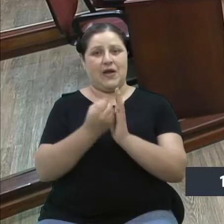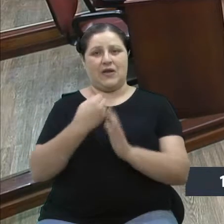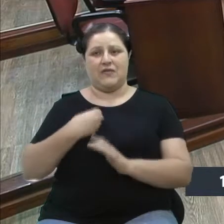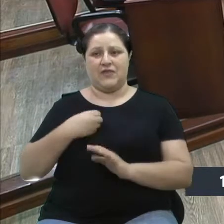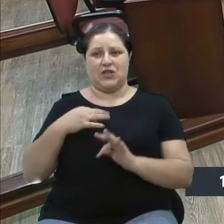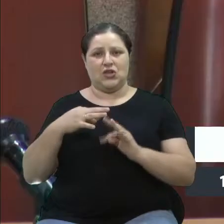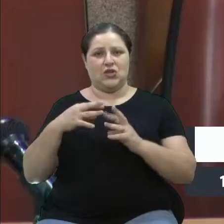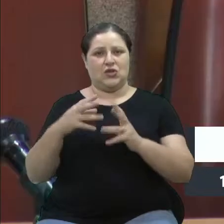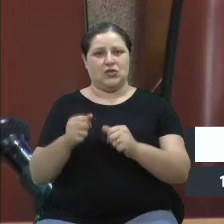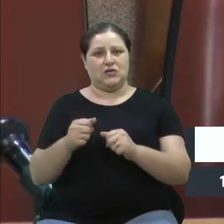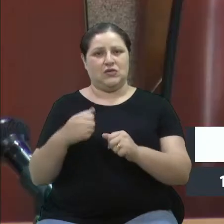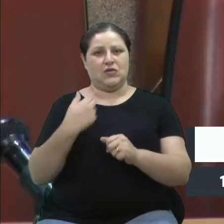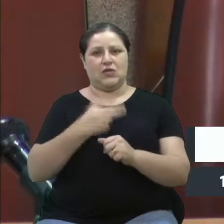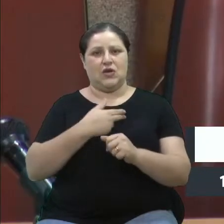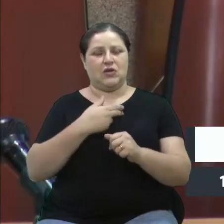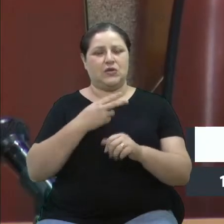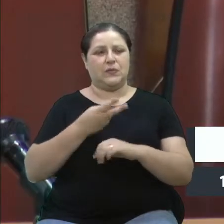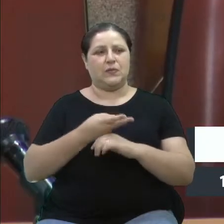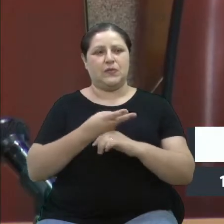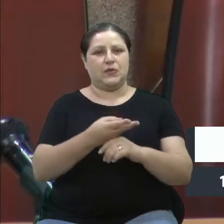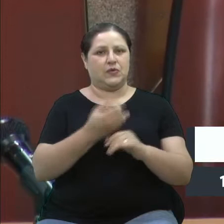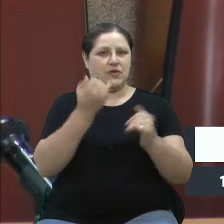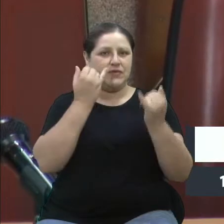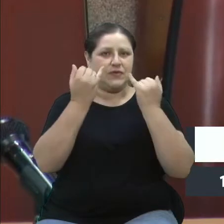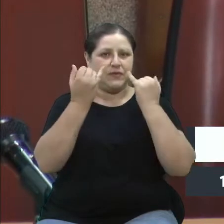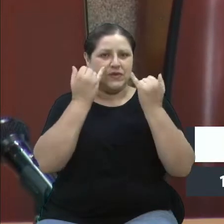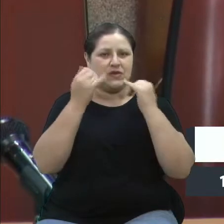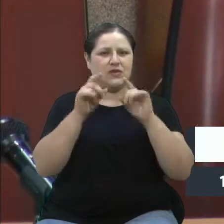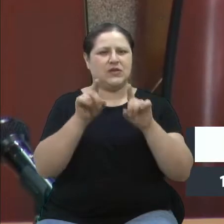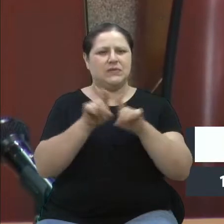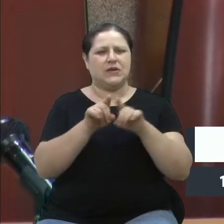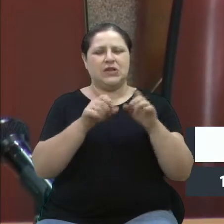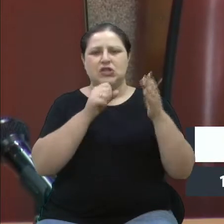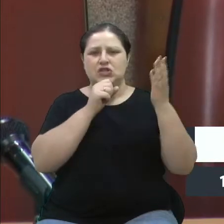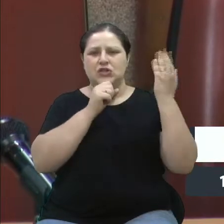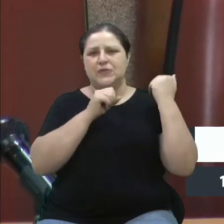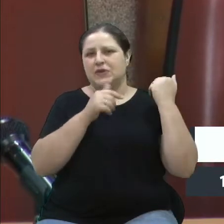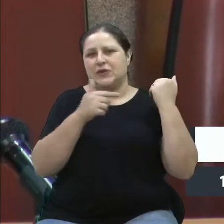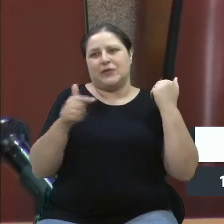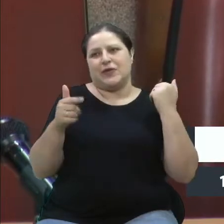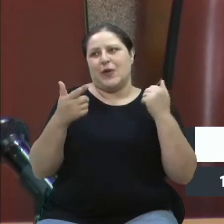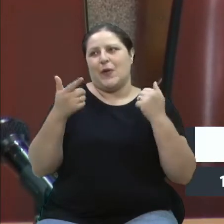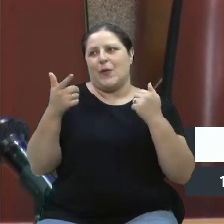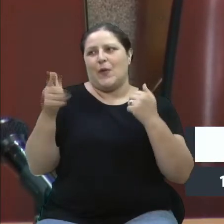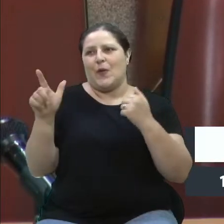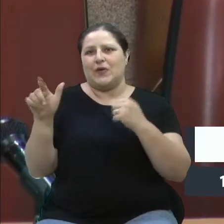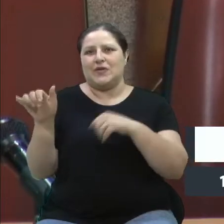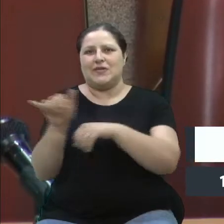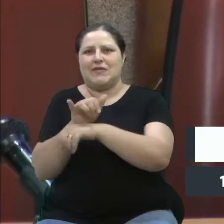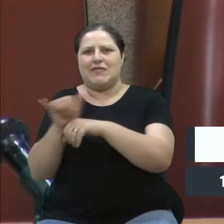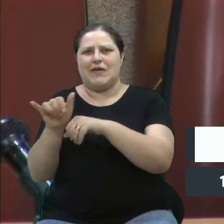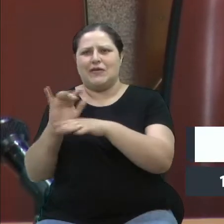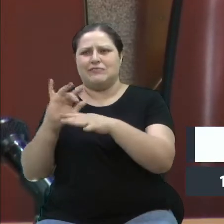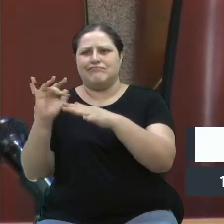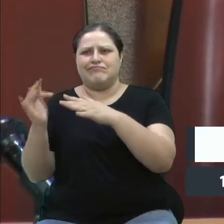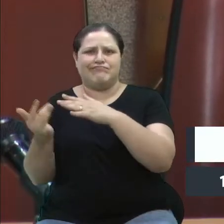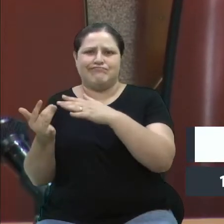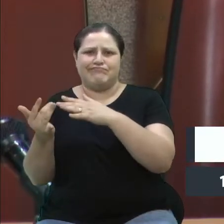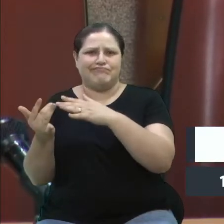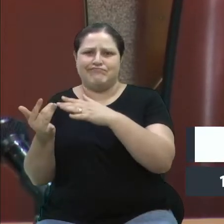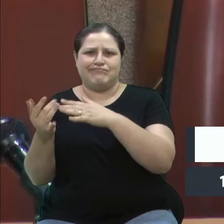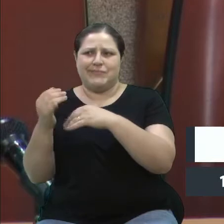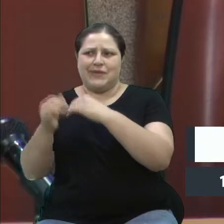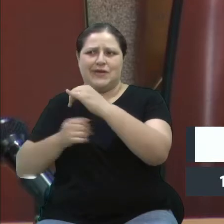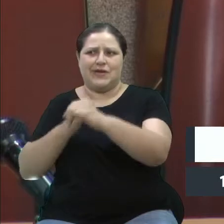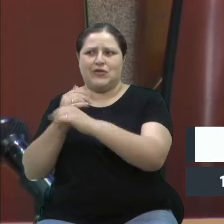daquilo que a gente busca de informação, e antigamente nós não tínhamos outras alternativas, né? De rede social, de internet,